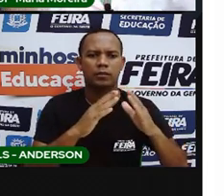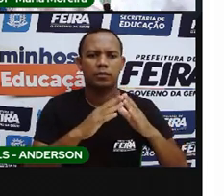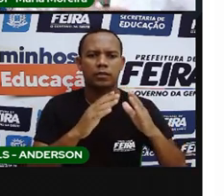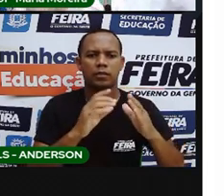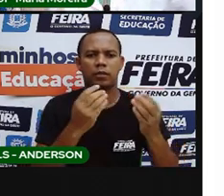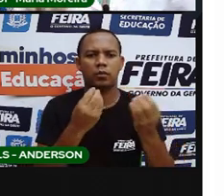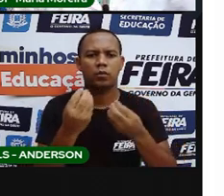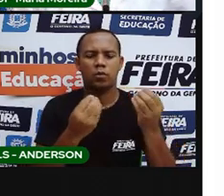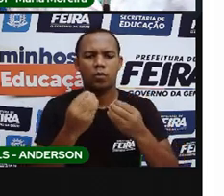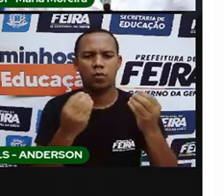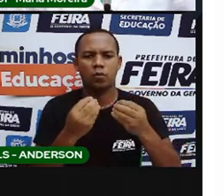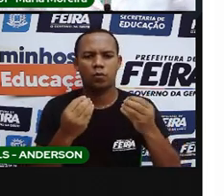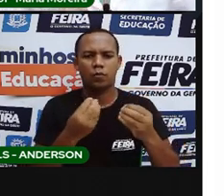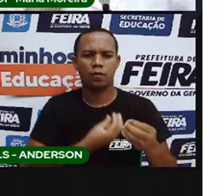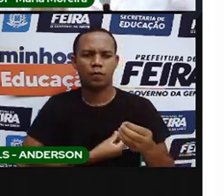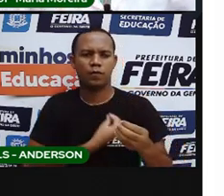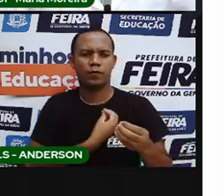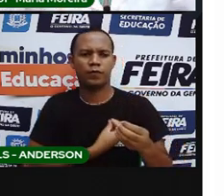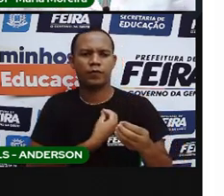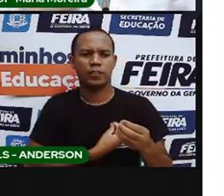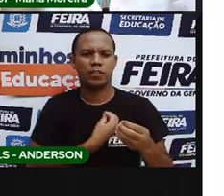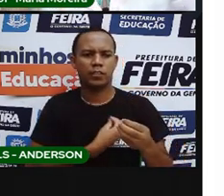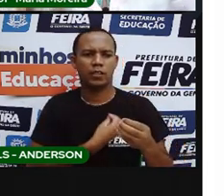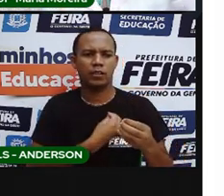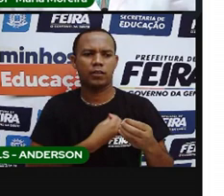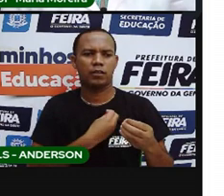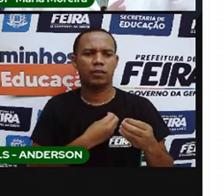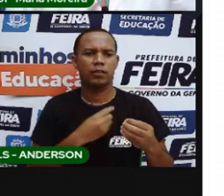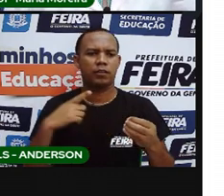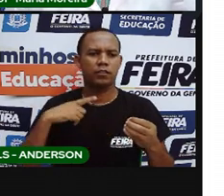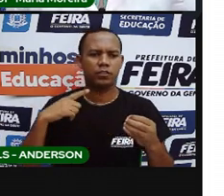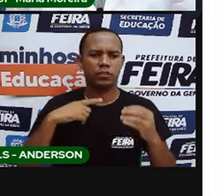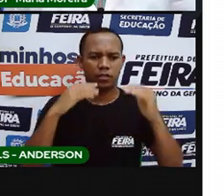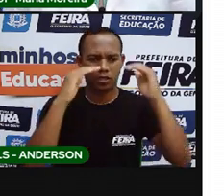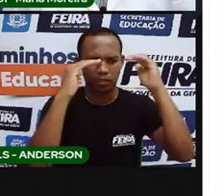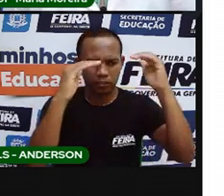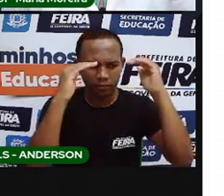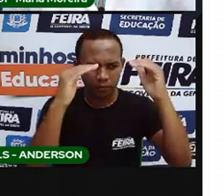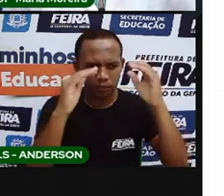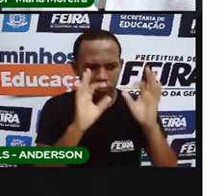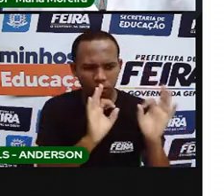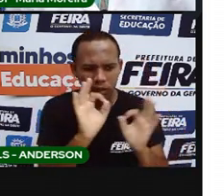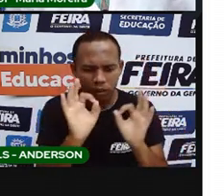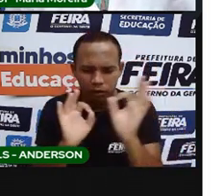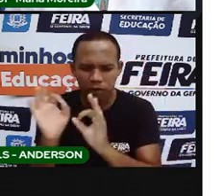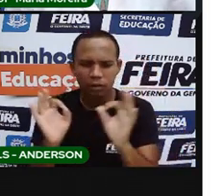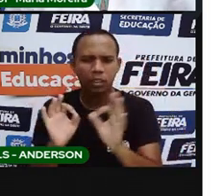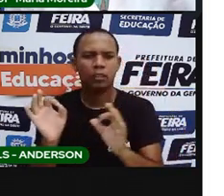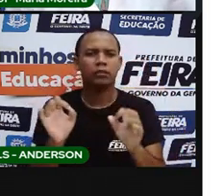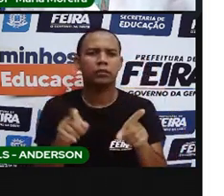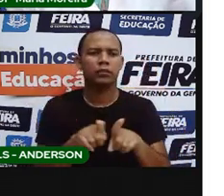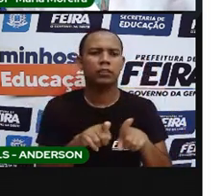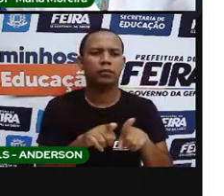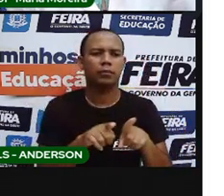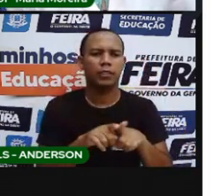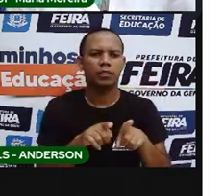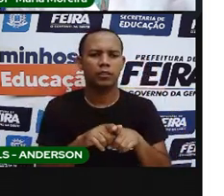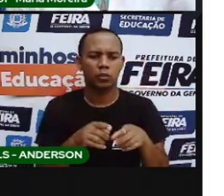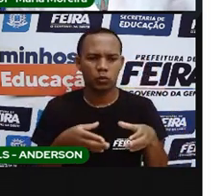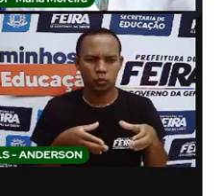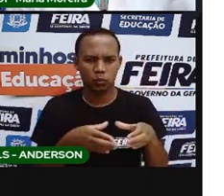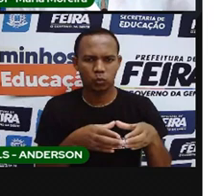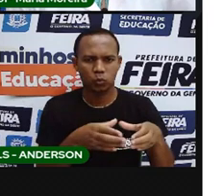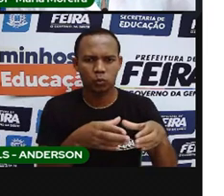rotina de vida, né? De respeito mútuo e tudo bem organizado. Os povos indígenas possuíam uma organização